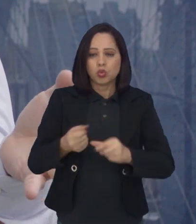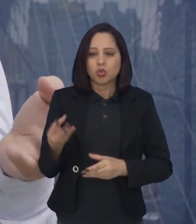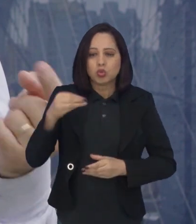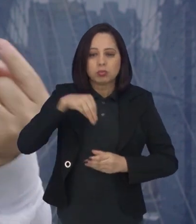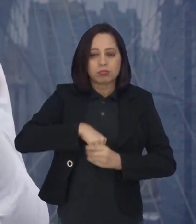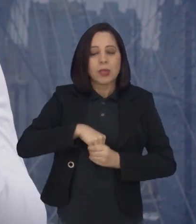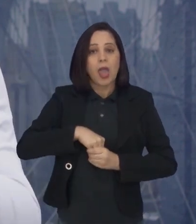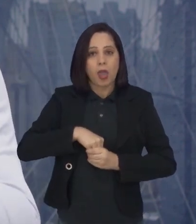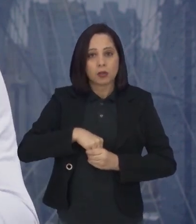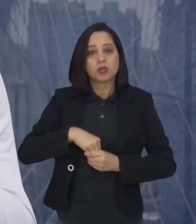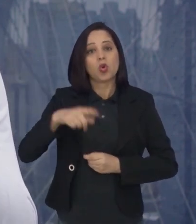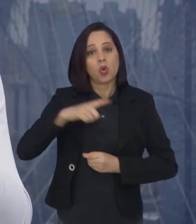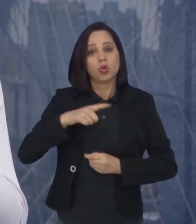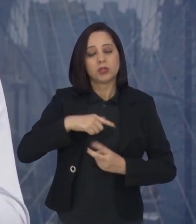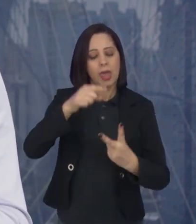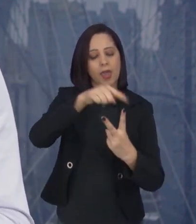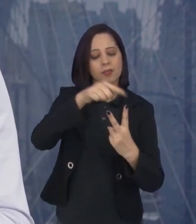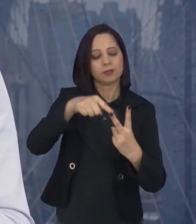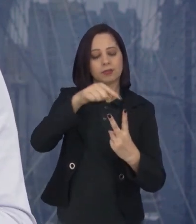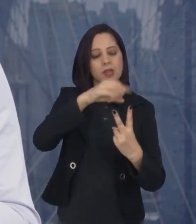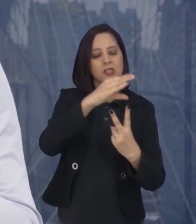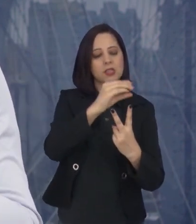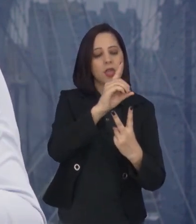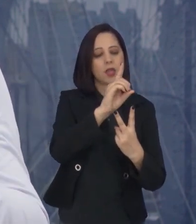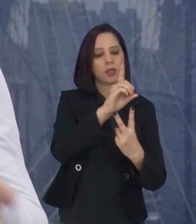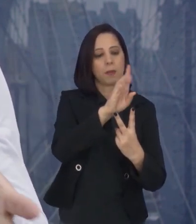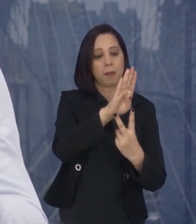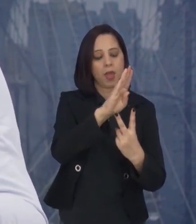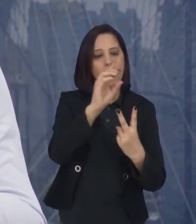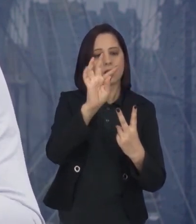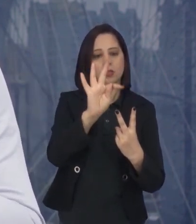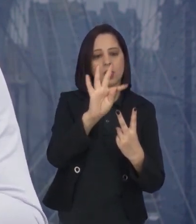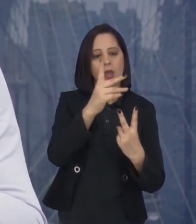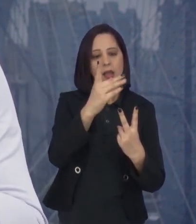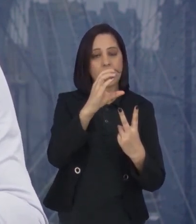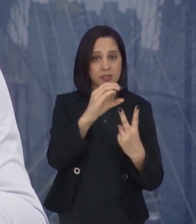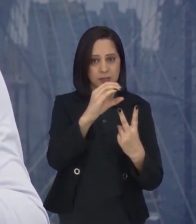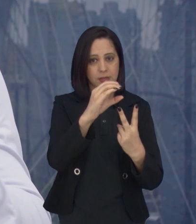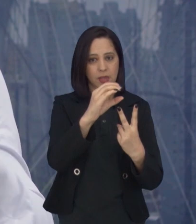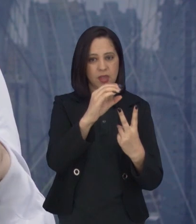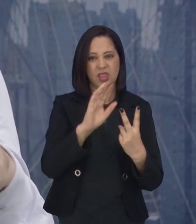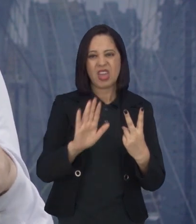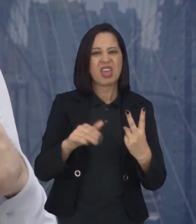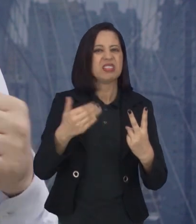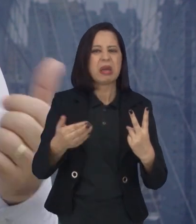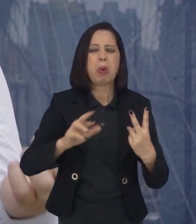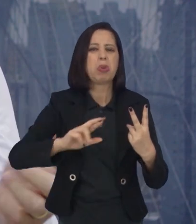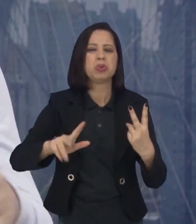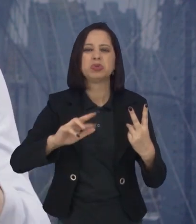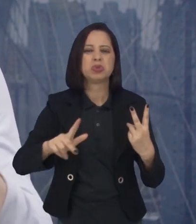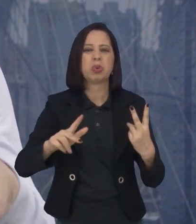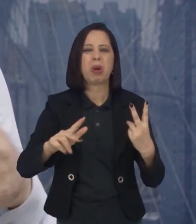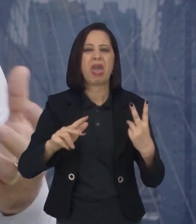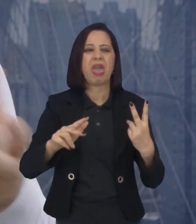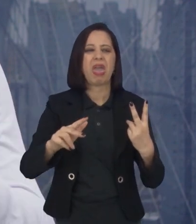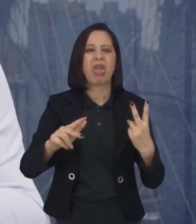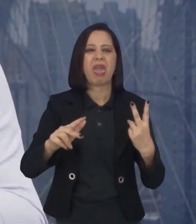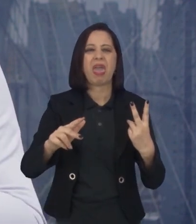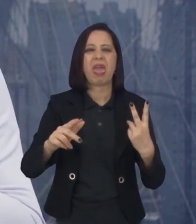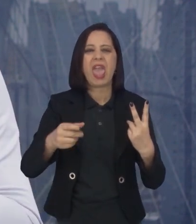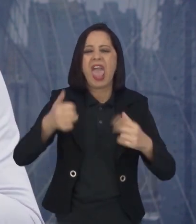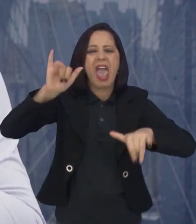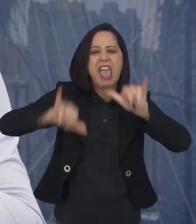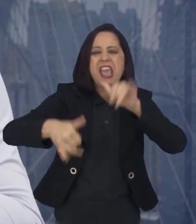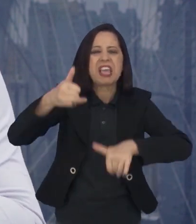fitocannabinoide para regular o sistema endocannabinoide. Então, nós estamos falando de algo que o corpo tem. Nós não estamos dando algo externo, algo que não existe